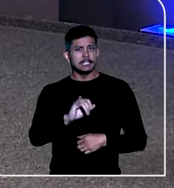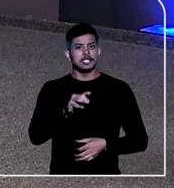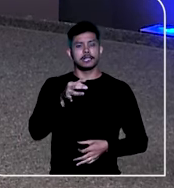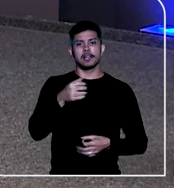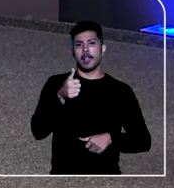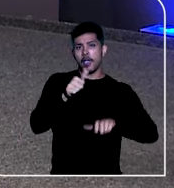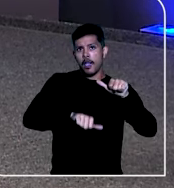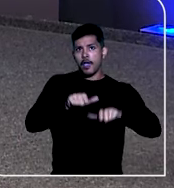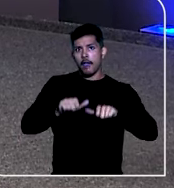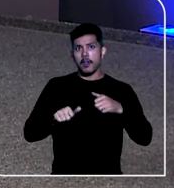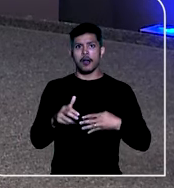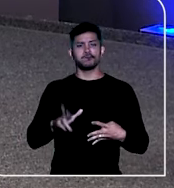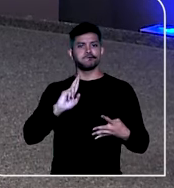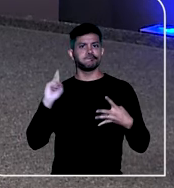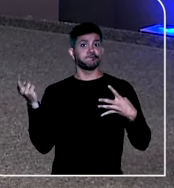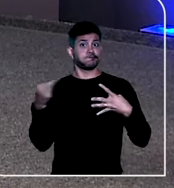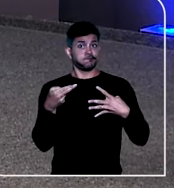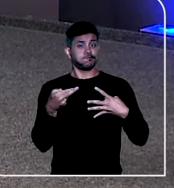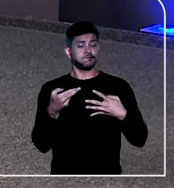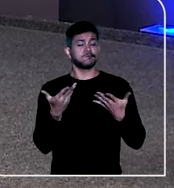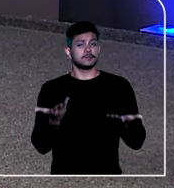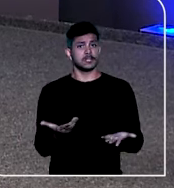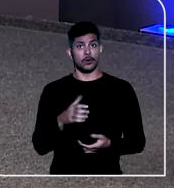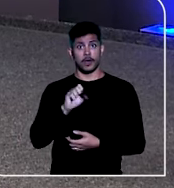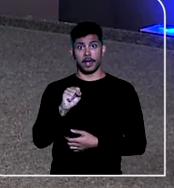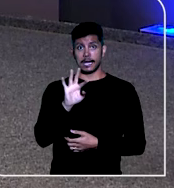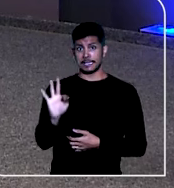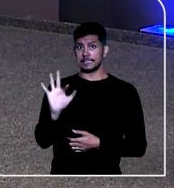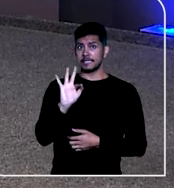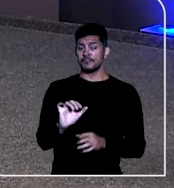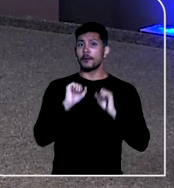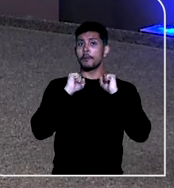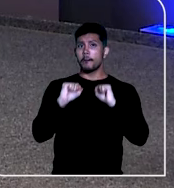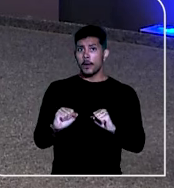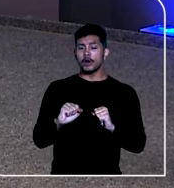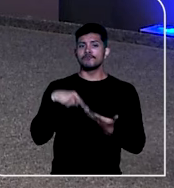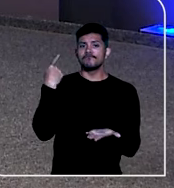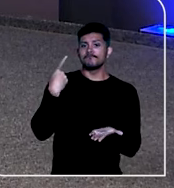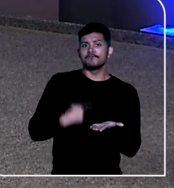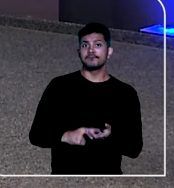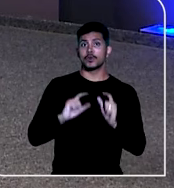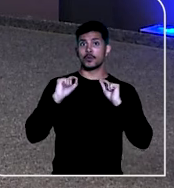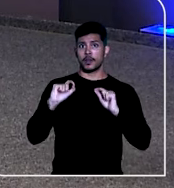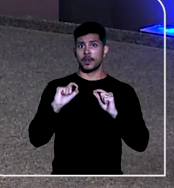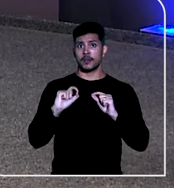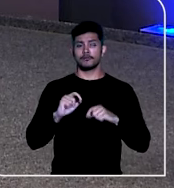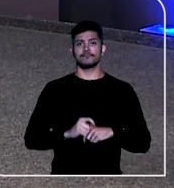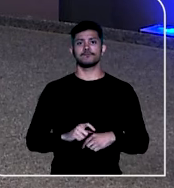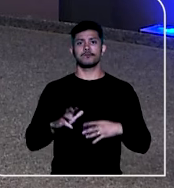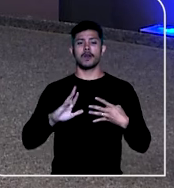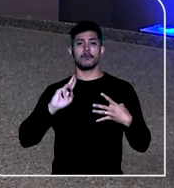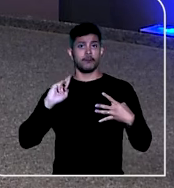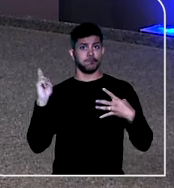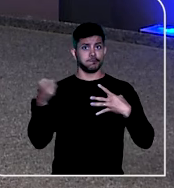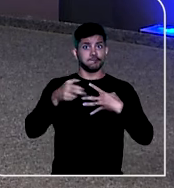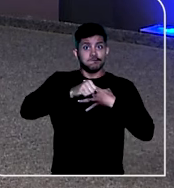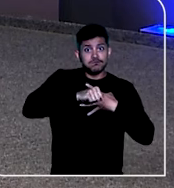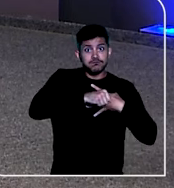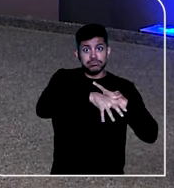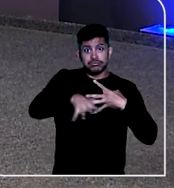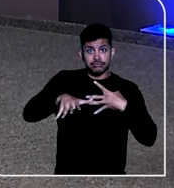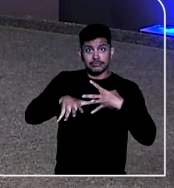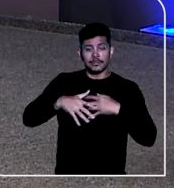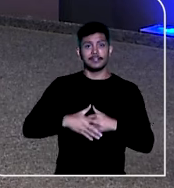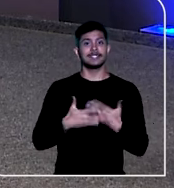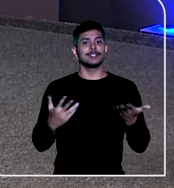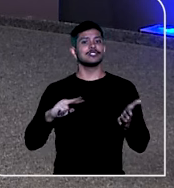um recurso extraordinário, o STF pode aplicar a chamada repercussão geral, ou seja, determinar que